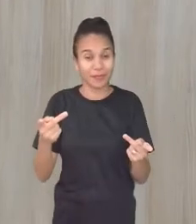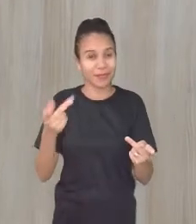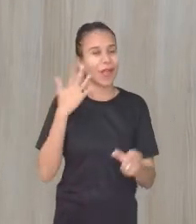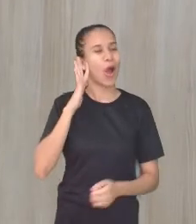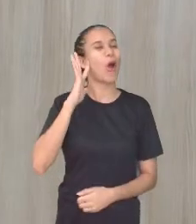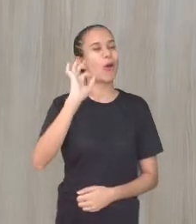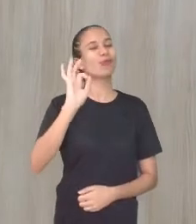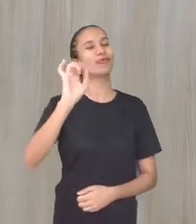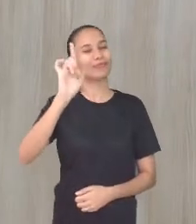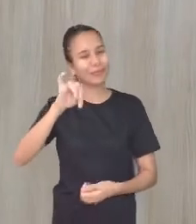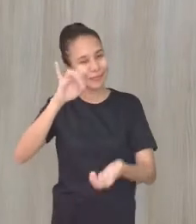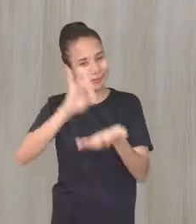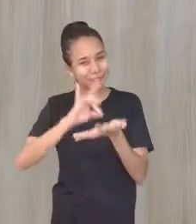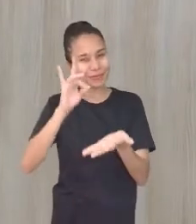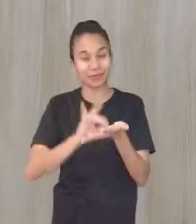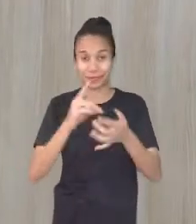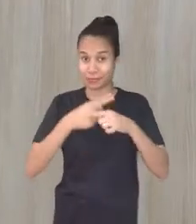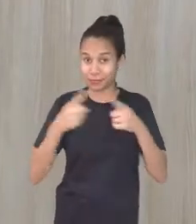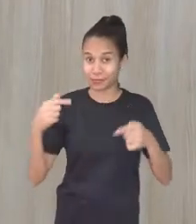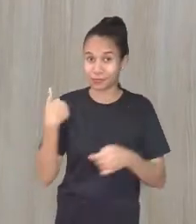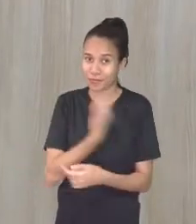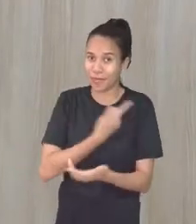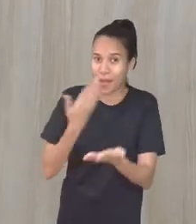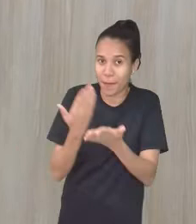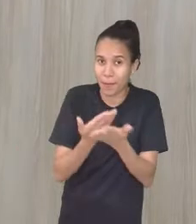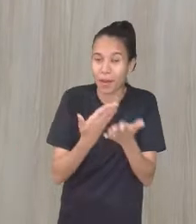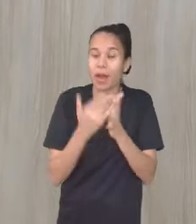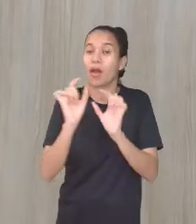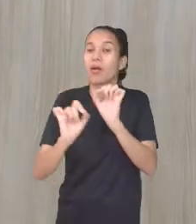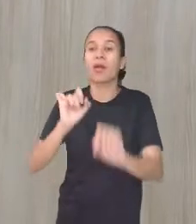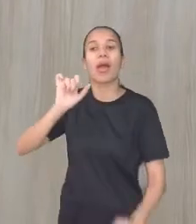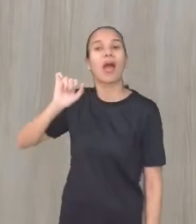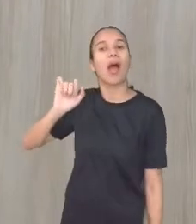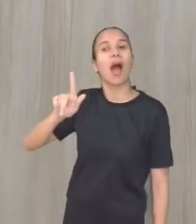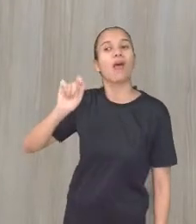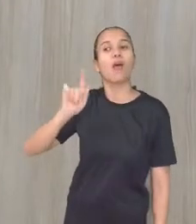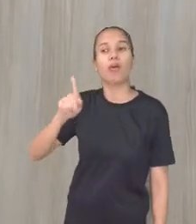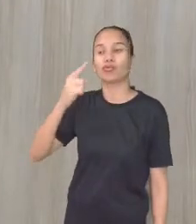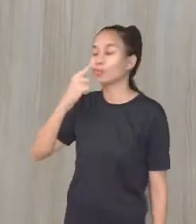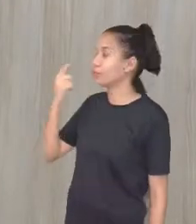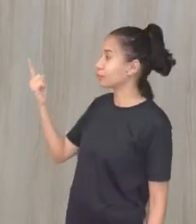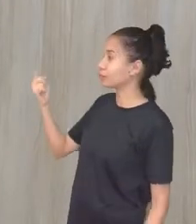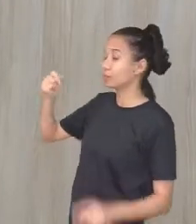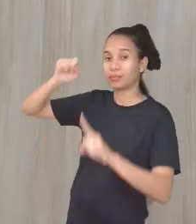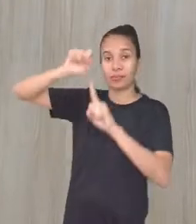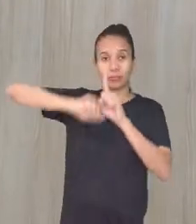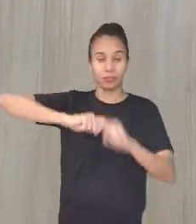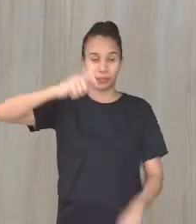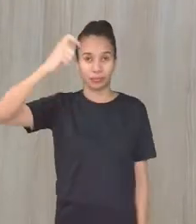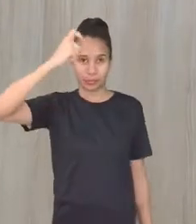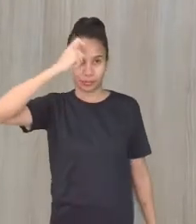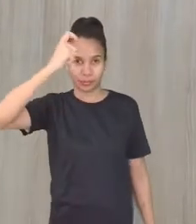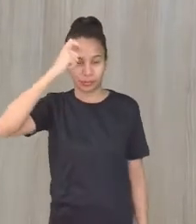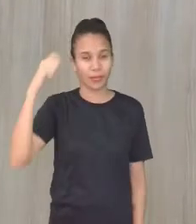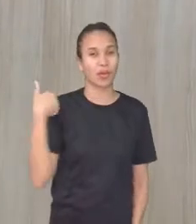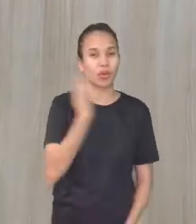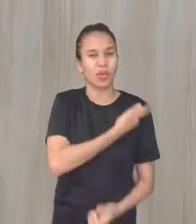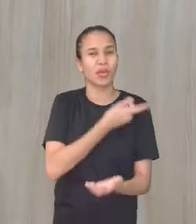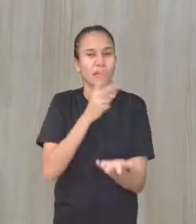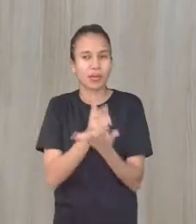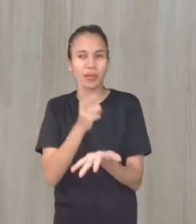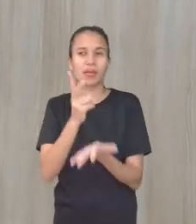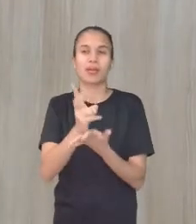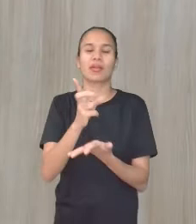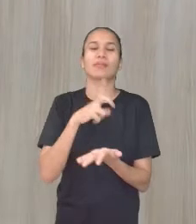Fantástico isso, né? Mas vamos para agosto. O agosto do mês de conscientização. Nós costumamos aqui,